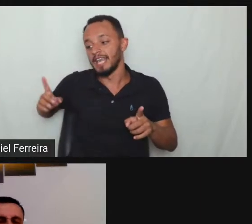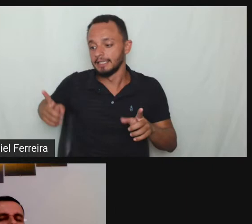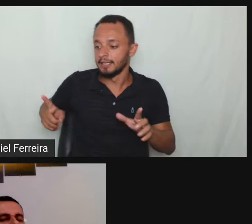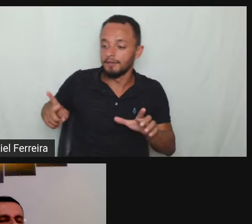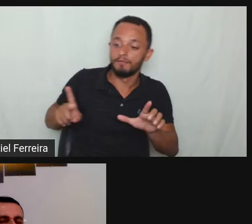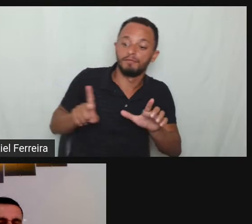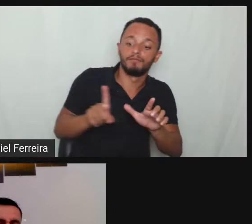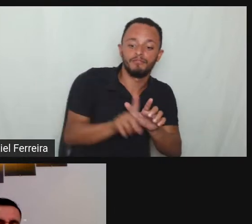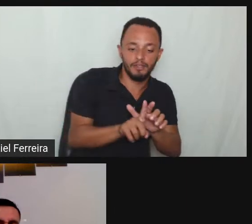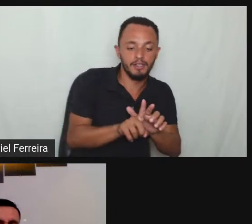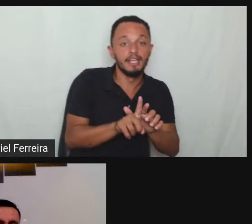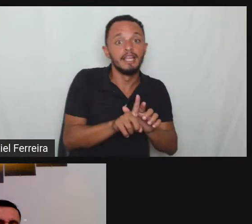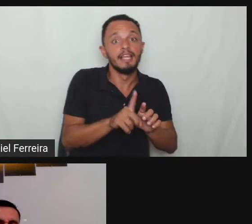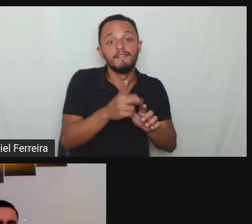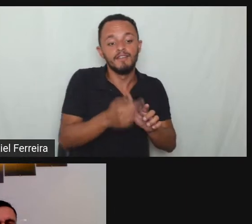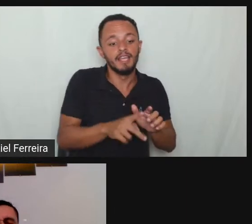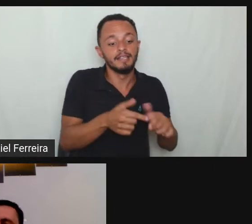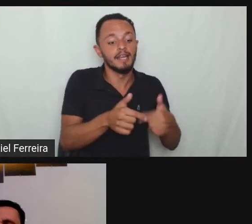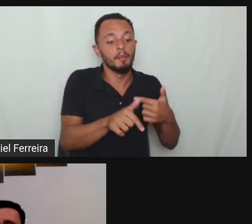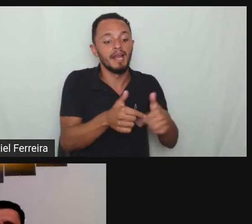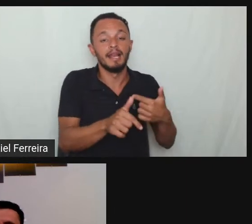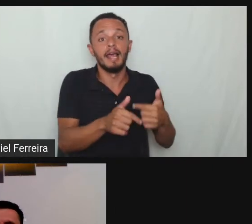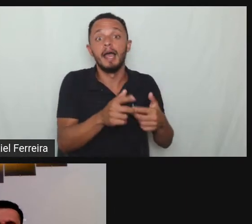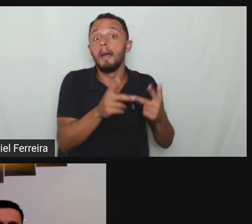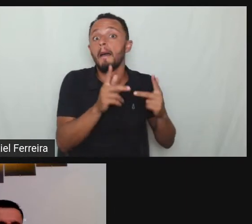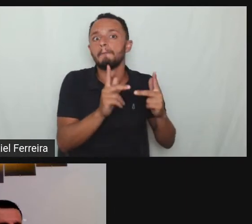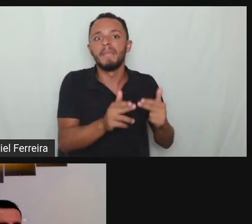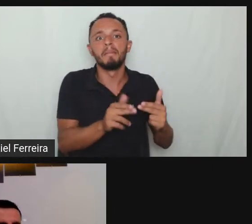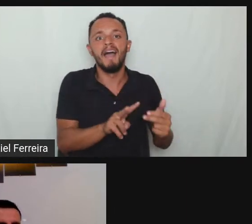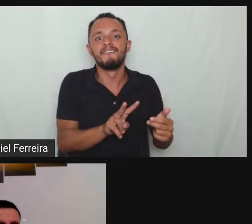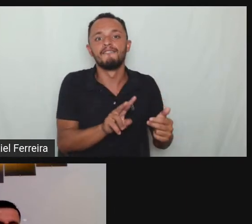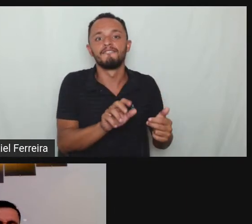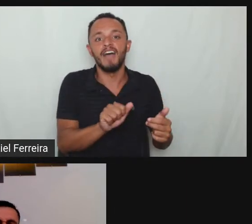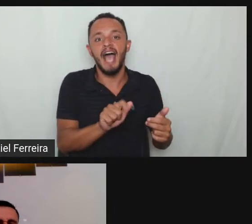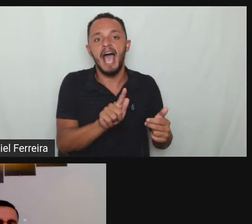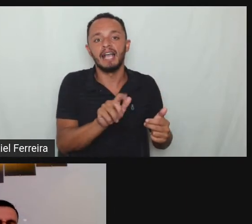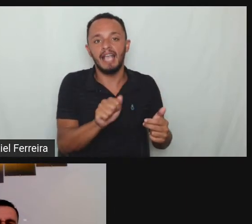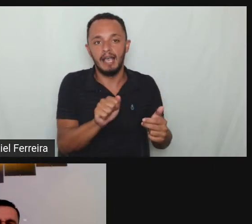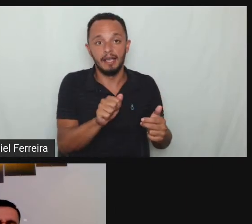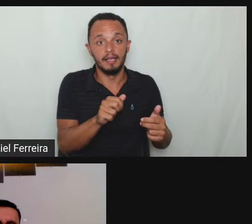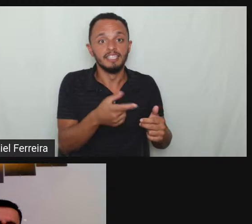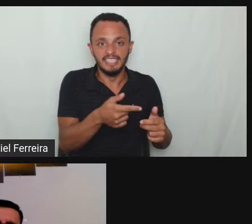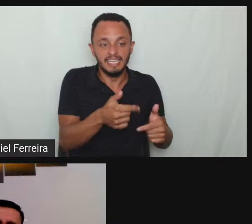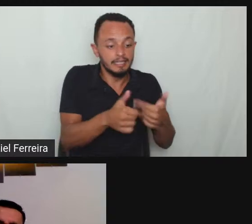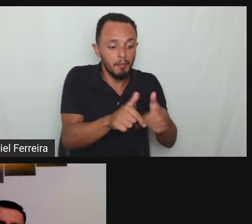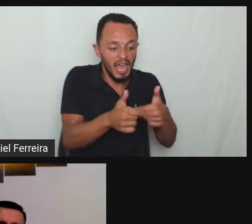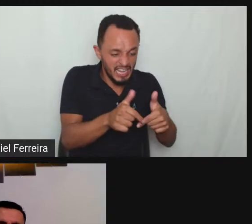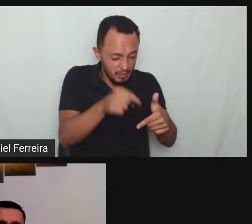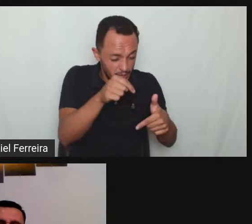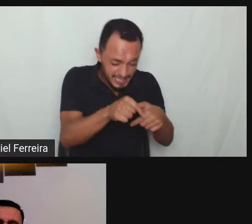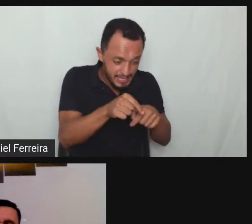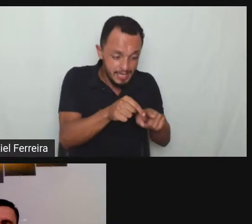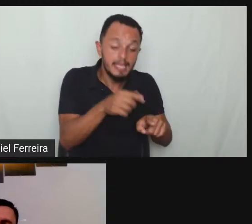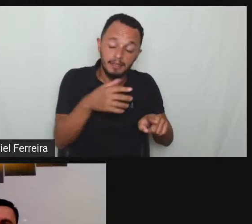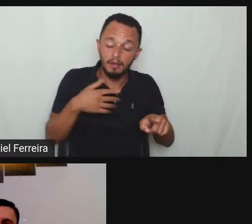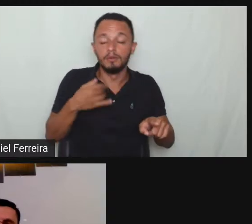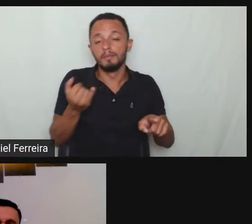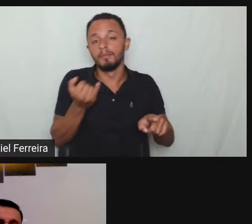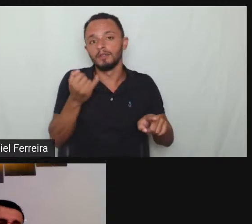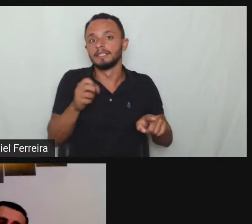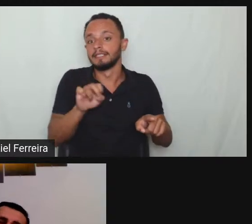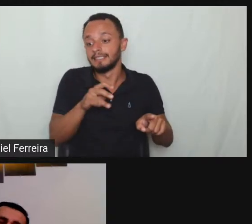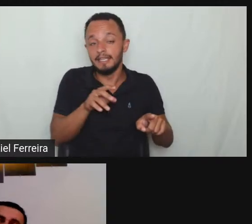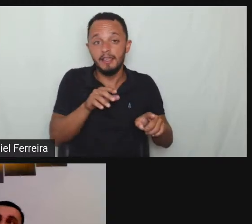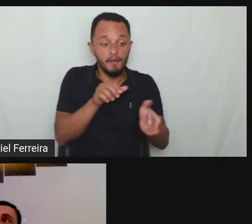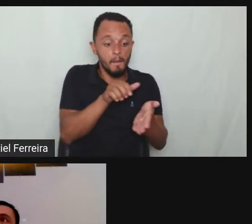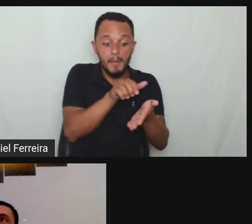o mesmo carro tem que se preocupar mesmo a vaga se eu determino que é para o mesmo carro eu vou tá fazendo a segregação aí eu